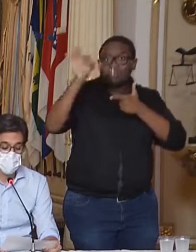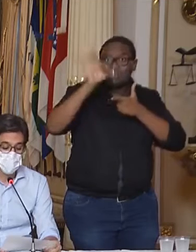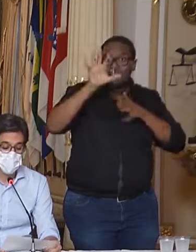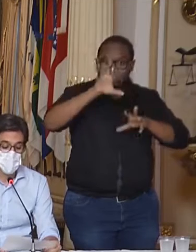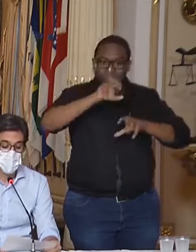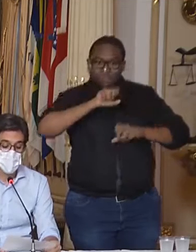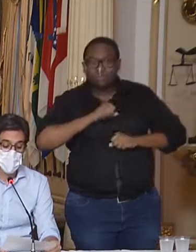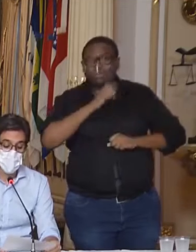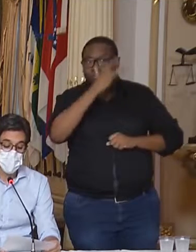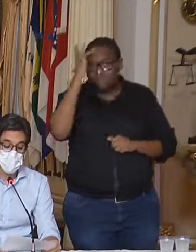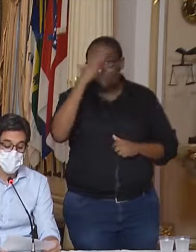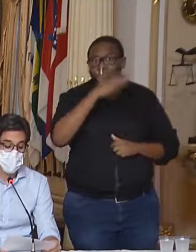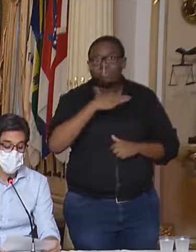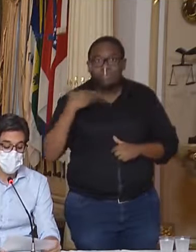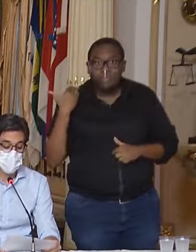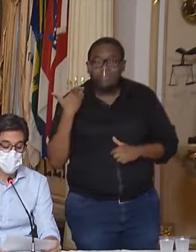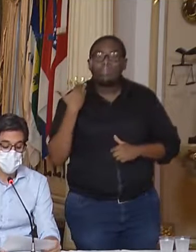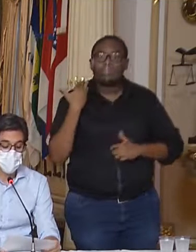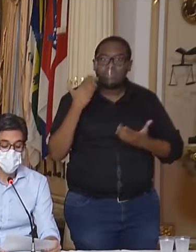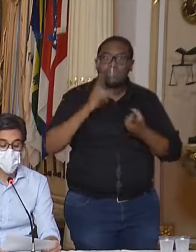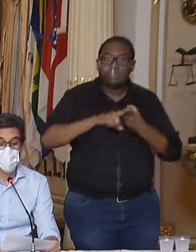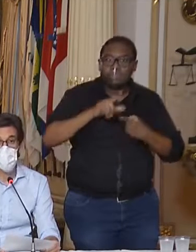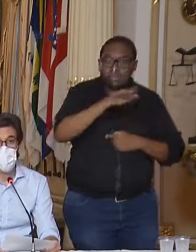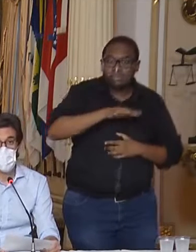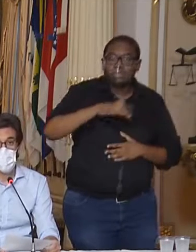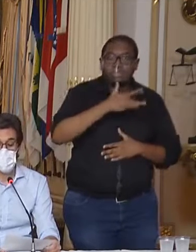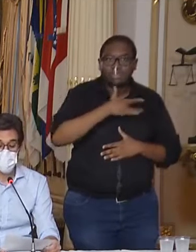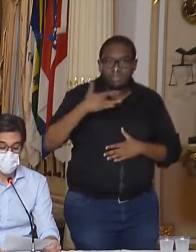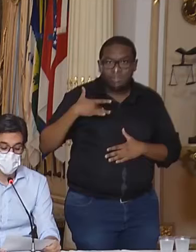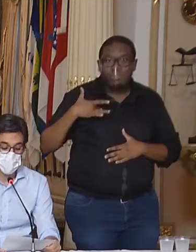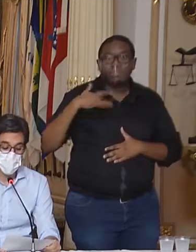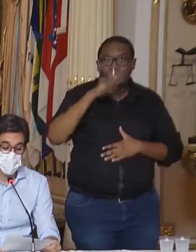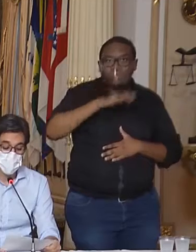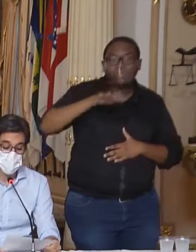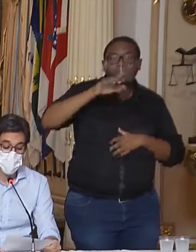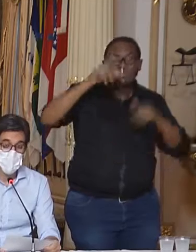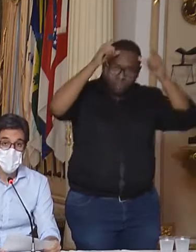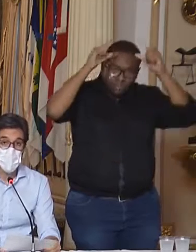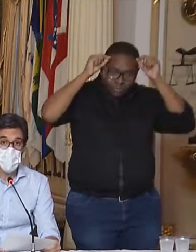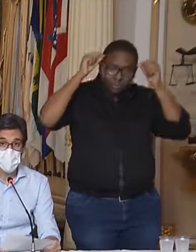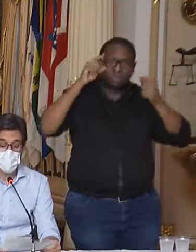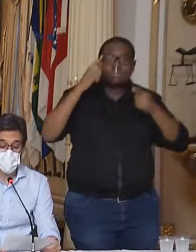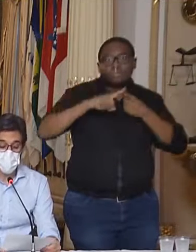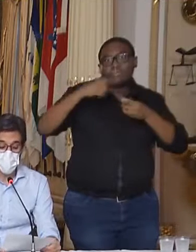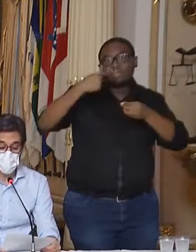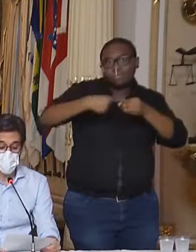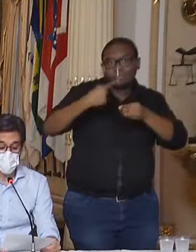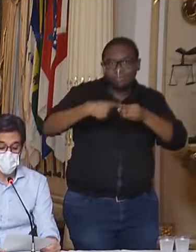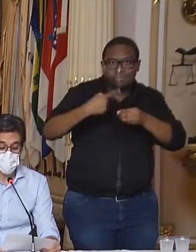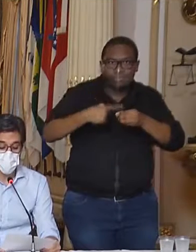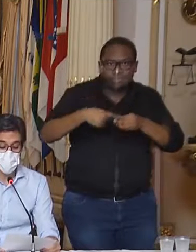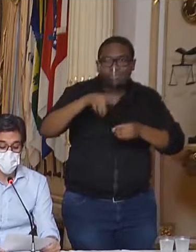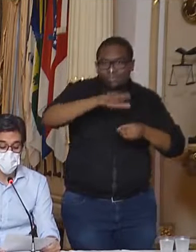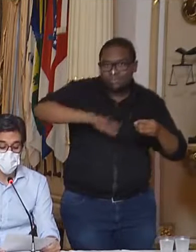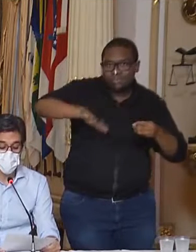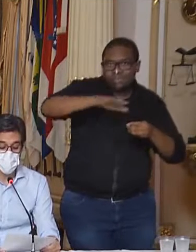óbitos e demanda do sistema de saúde das regiões do Agreste e Zona da Mata, estas regiões,